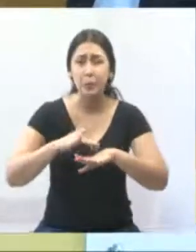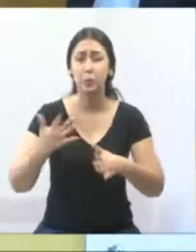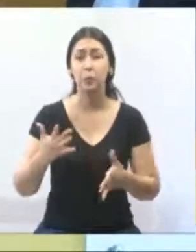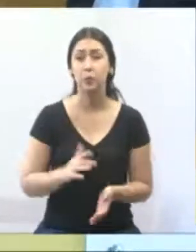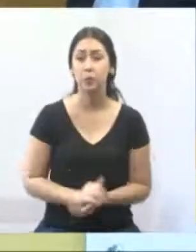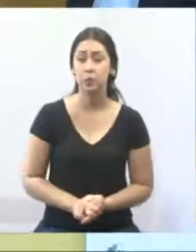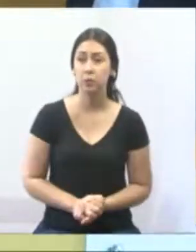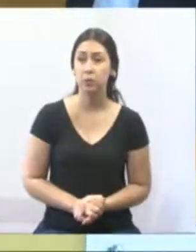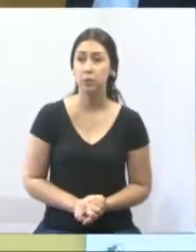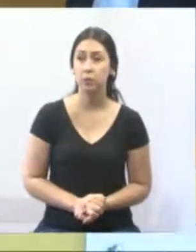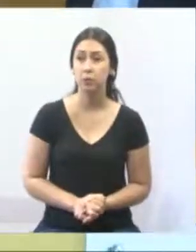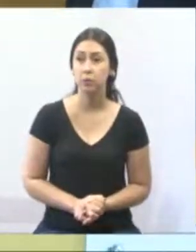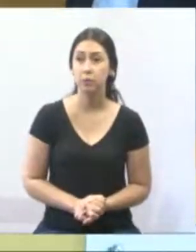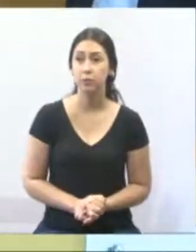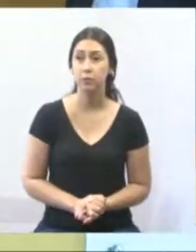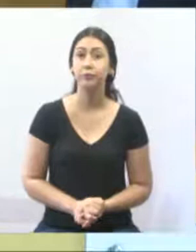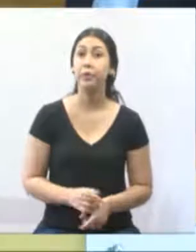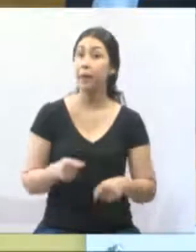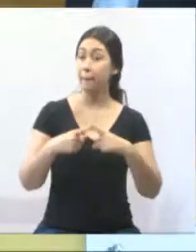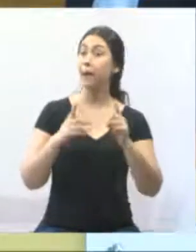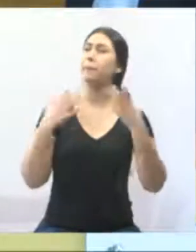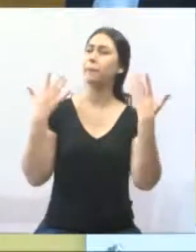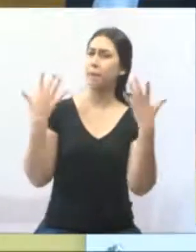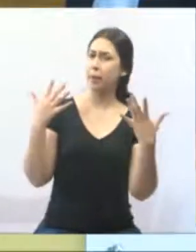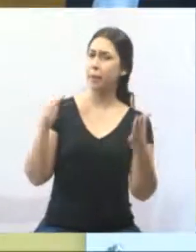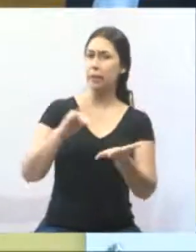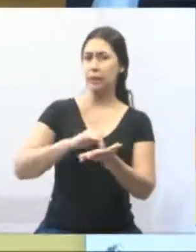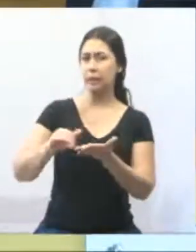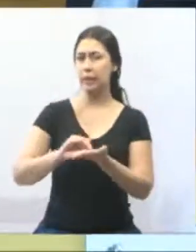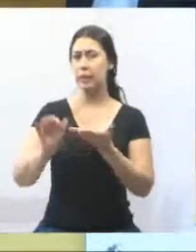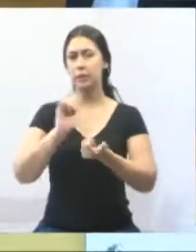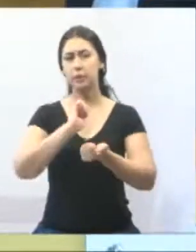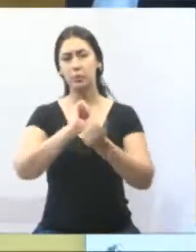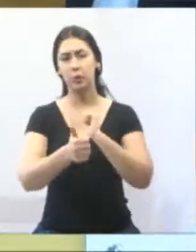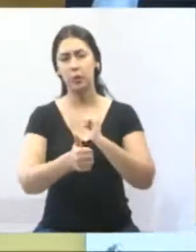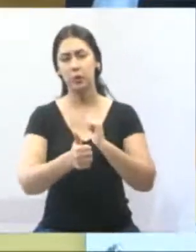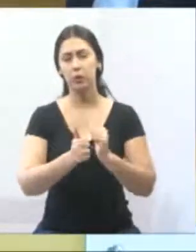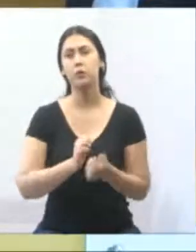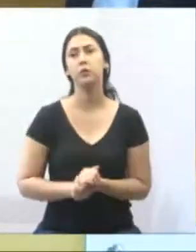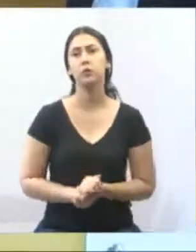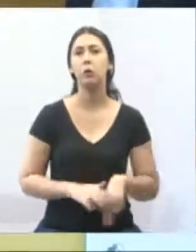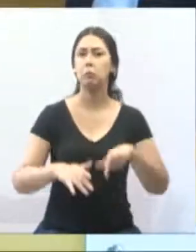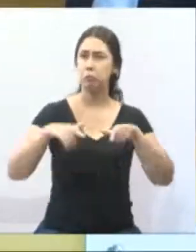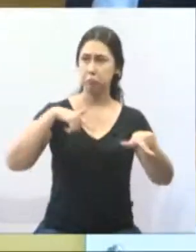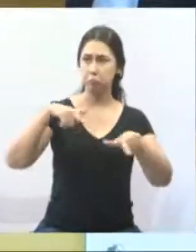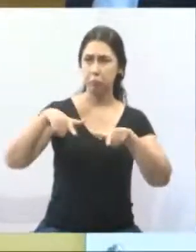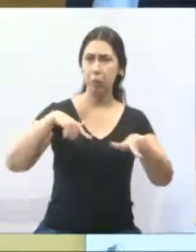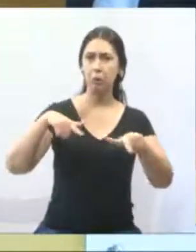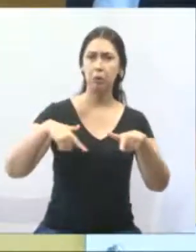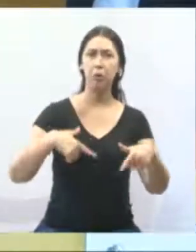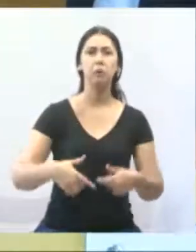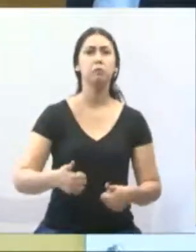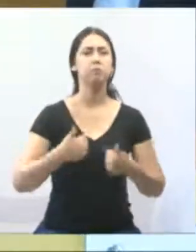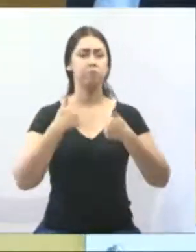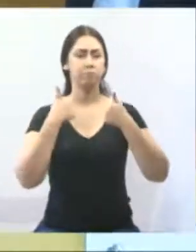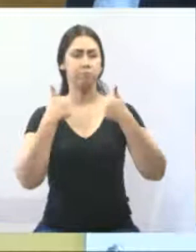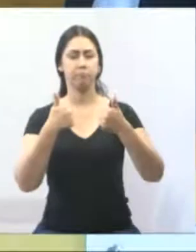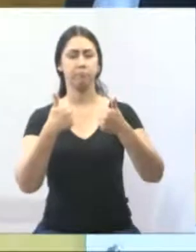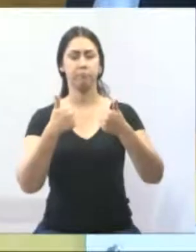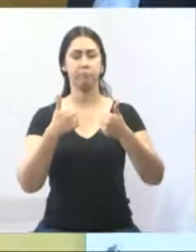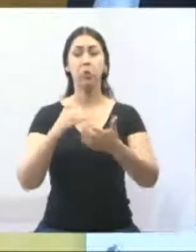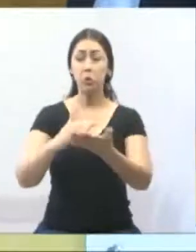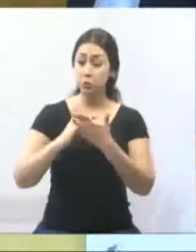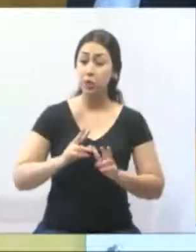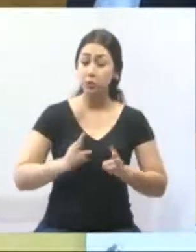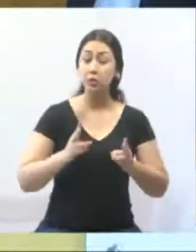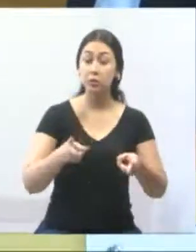vândalos. E parabéns ao nosso secretário de esporte, que tem se empenhado e tem nos ajudado bastante. Tá bom?